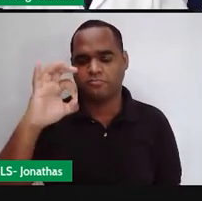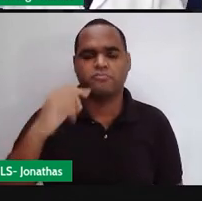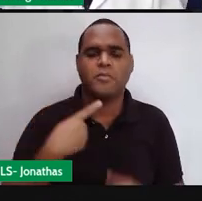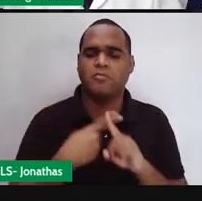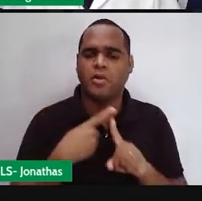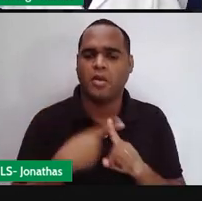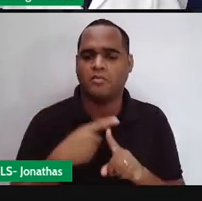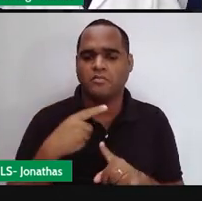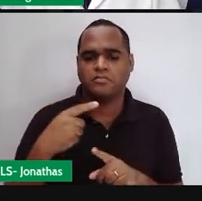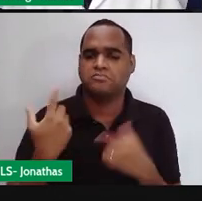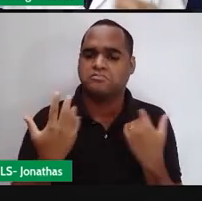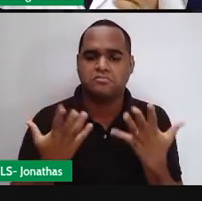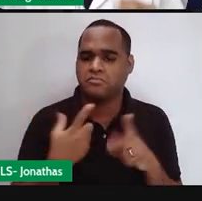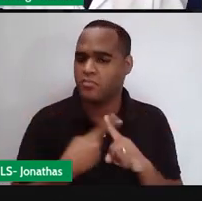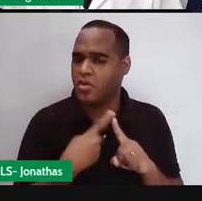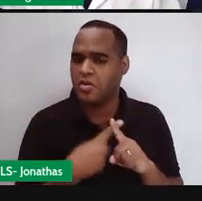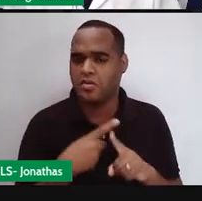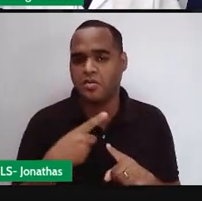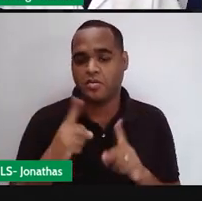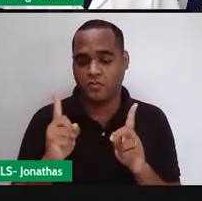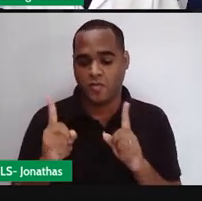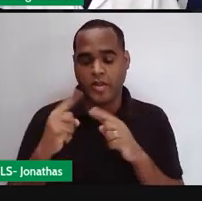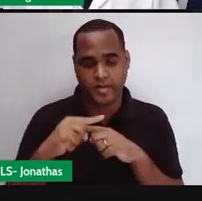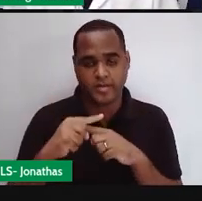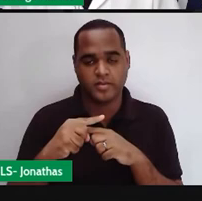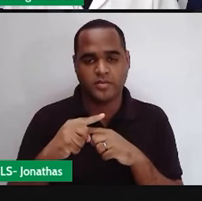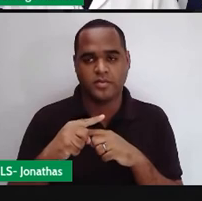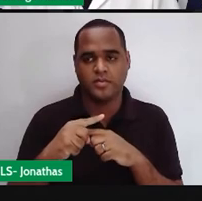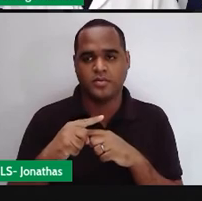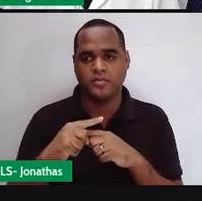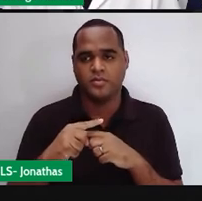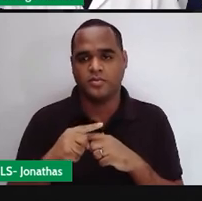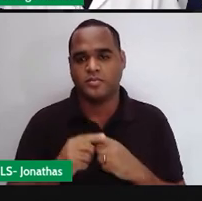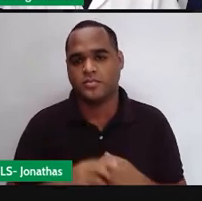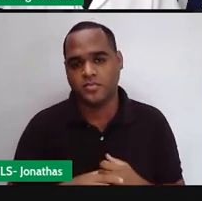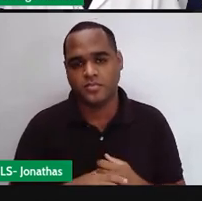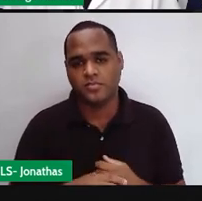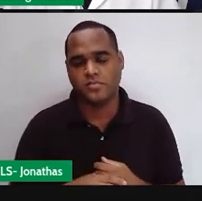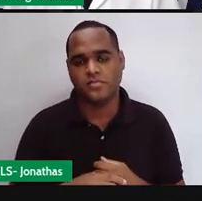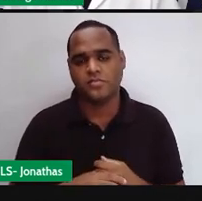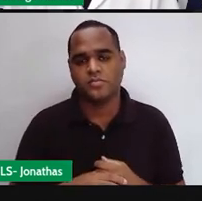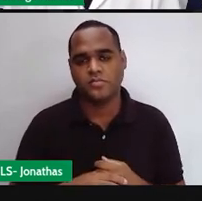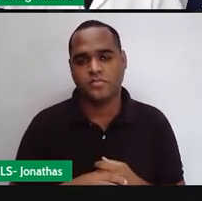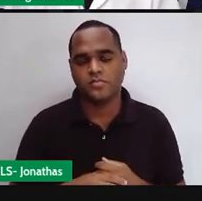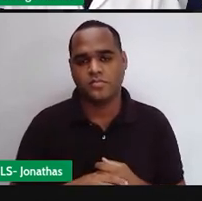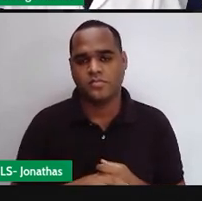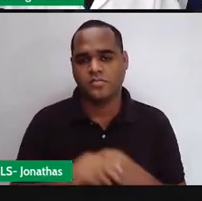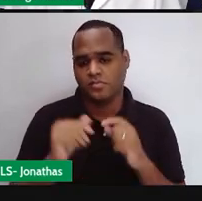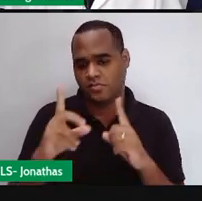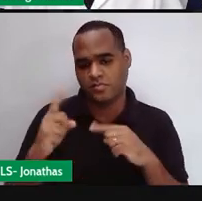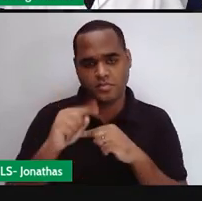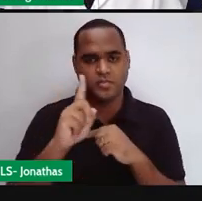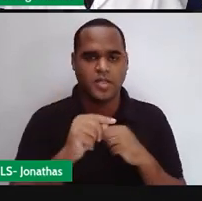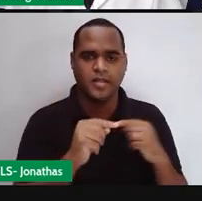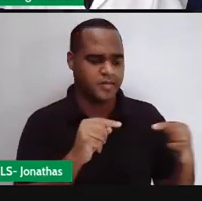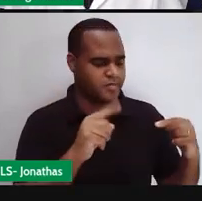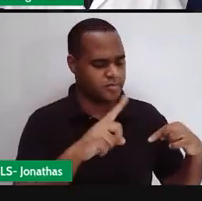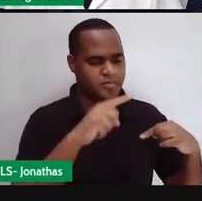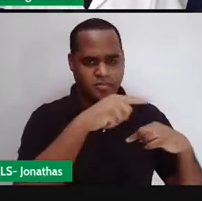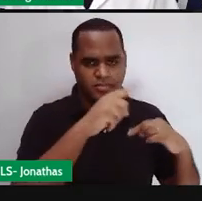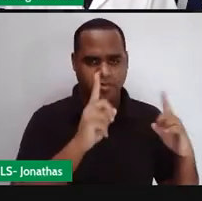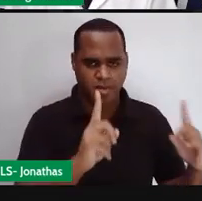Porque o quadrado é um retângulo professor